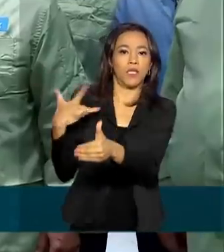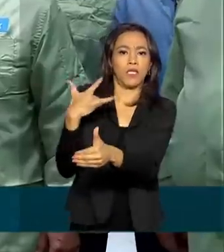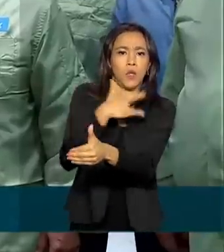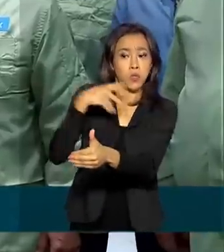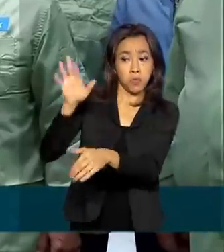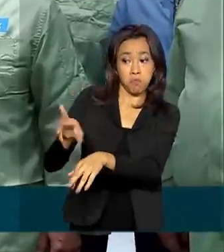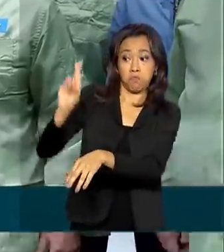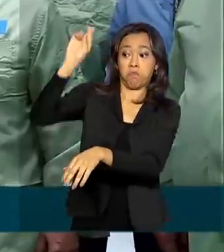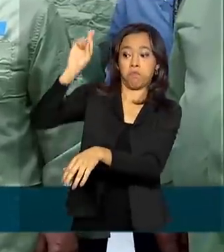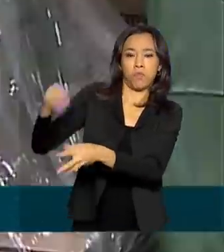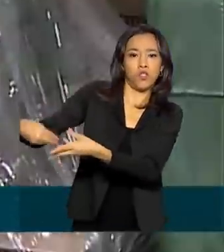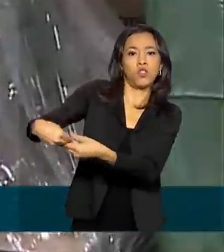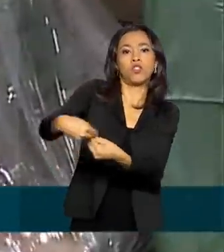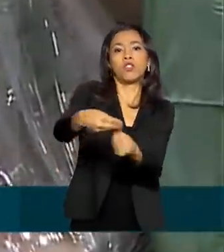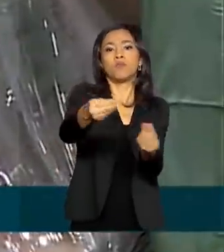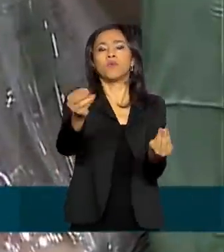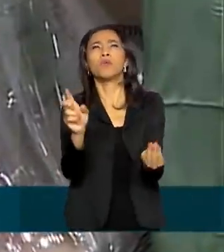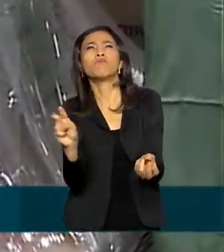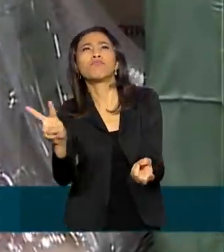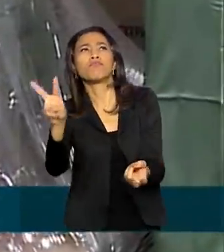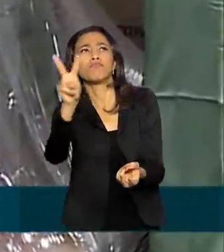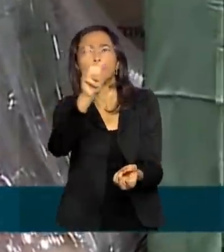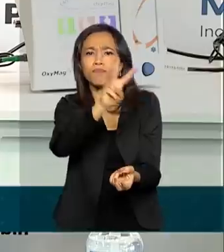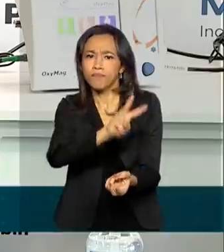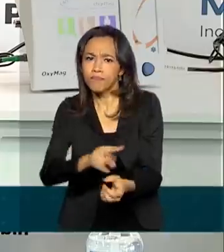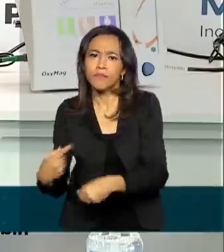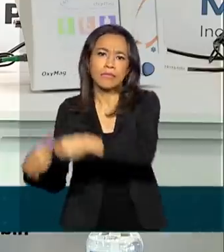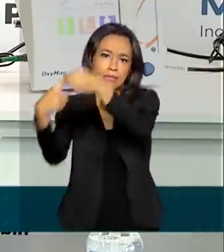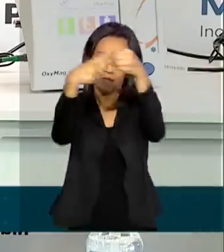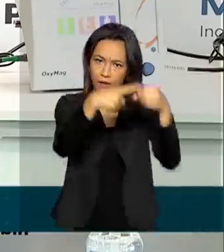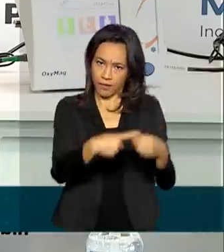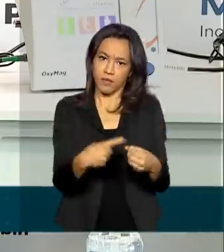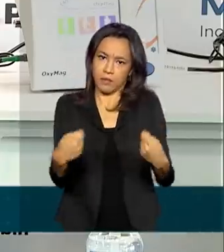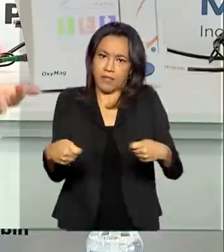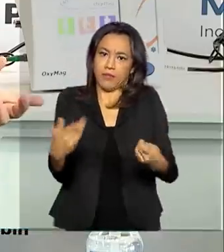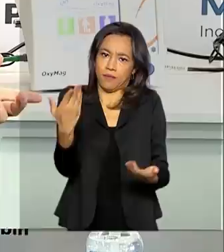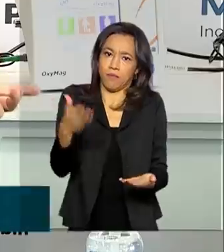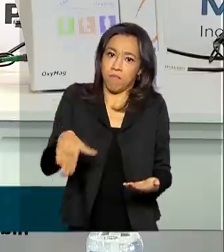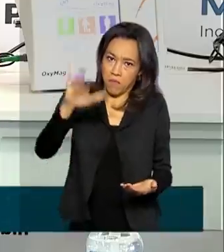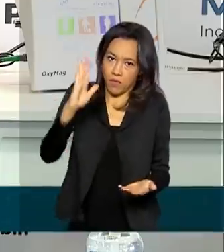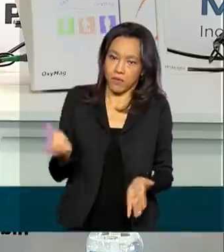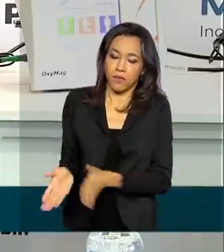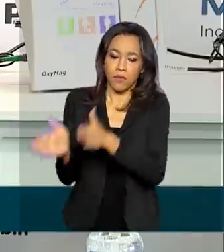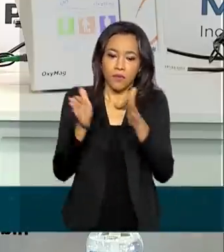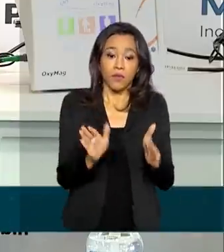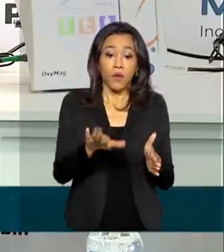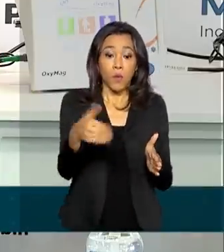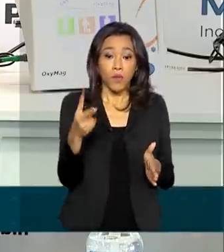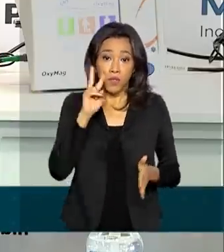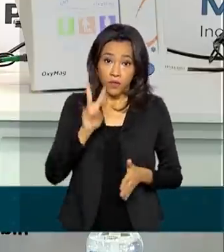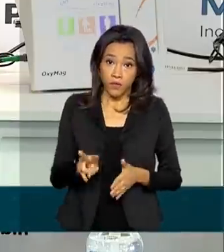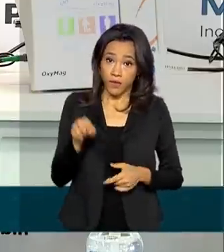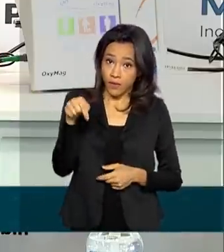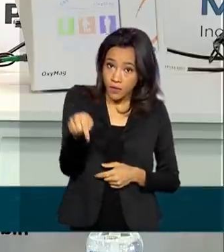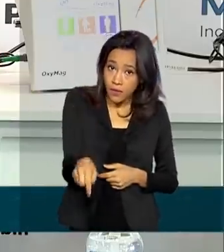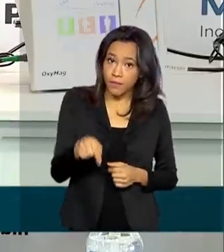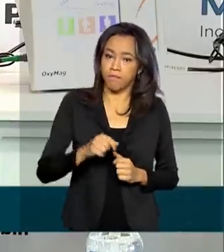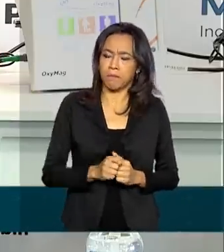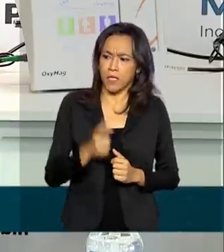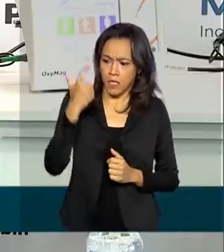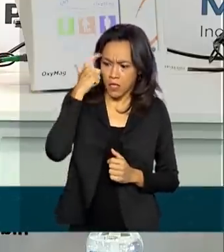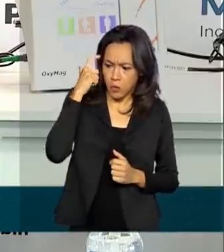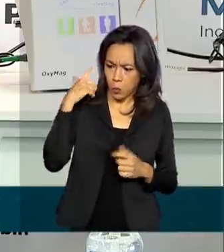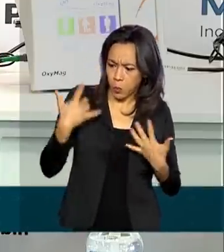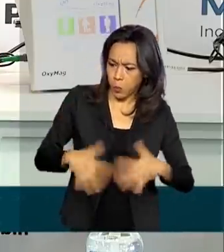distribui as máquinas a partir da necessidade das cidades. Quando a gente vê essa produção aqui, a capacidade que eles estão